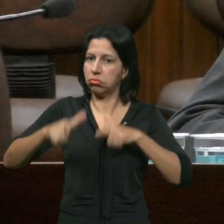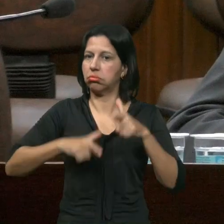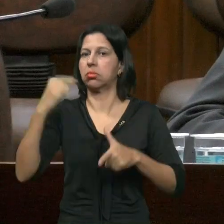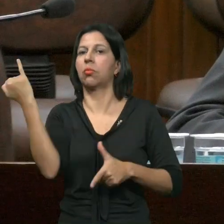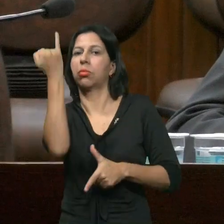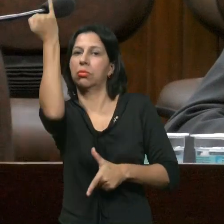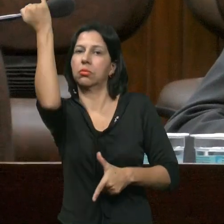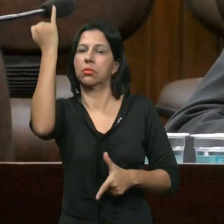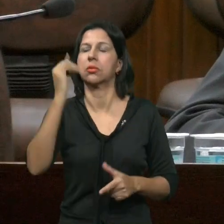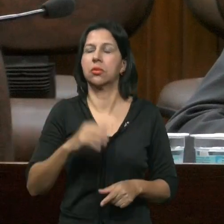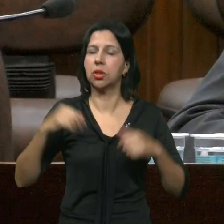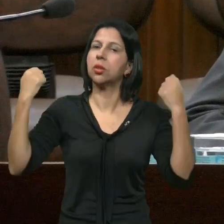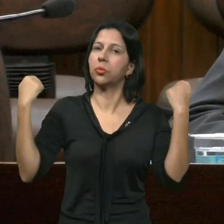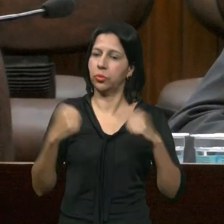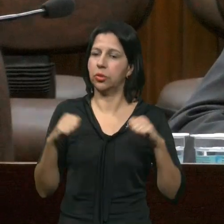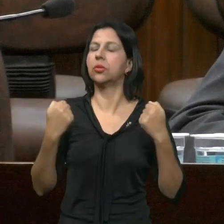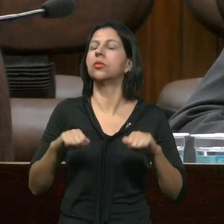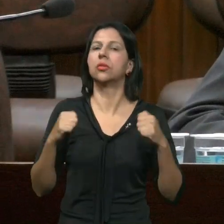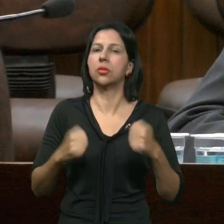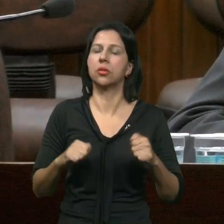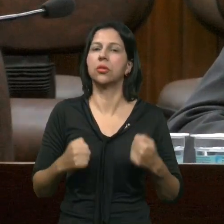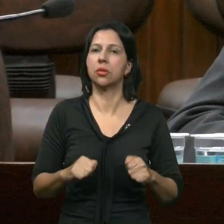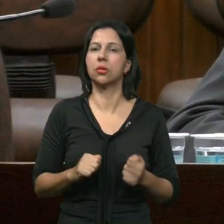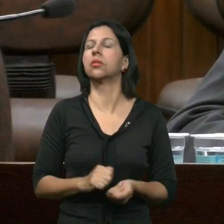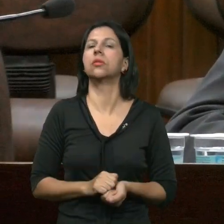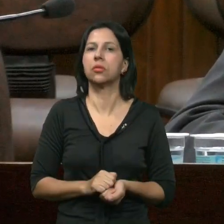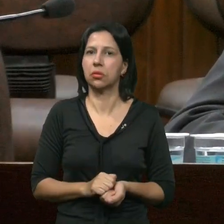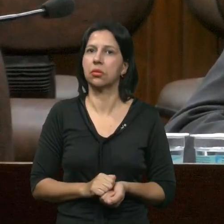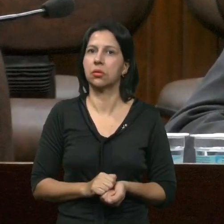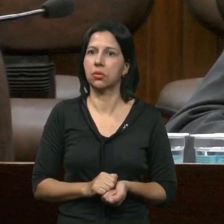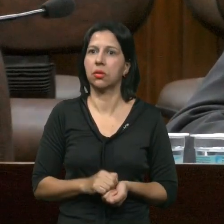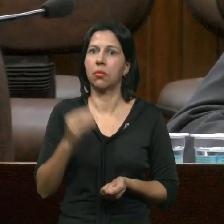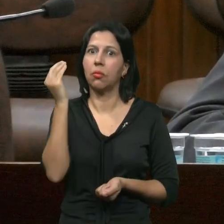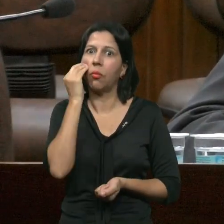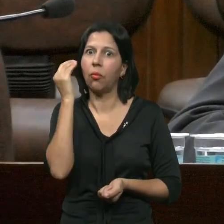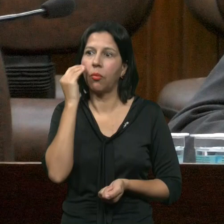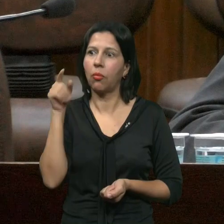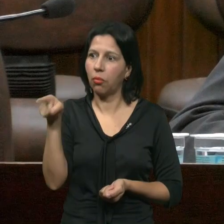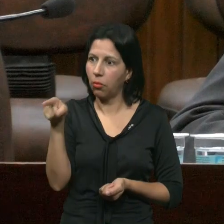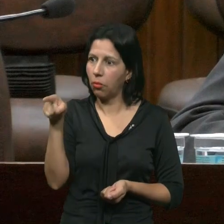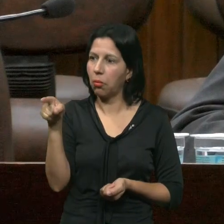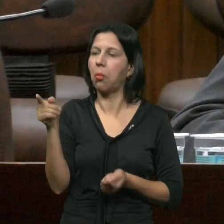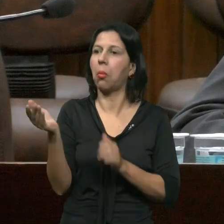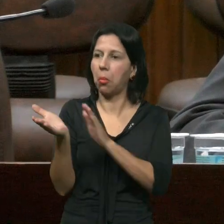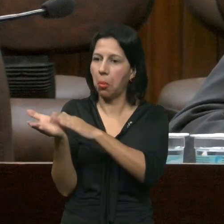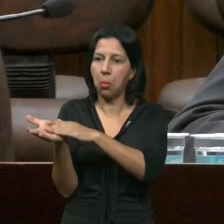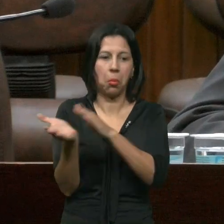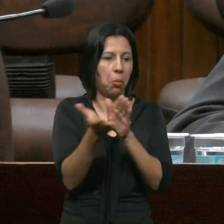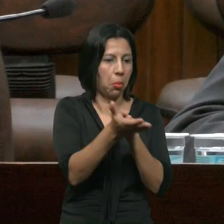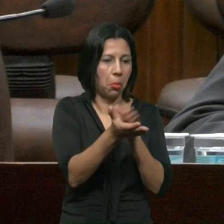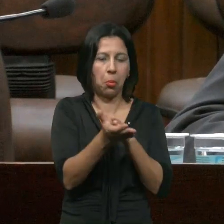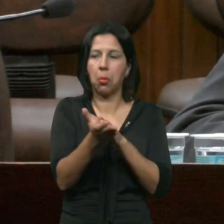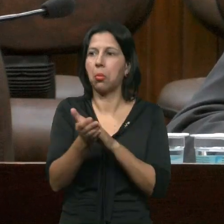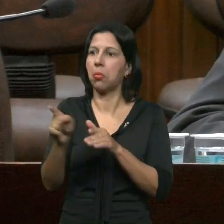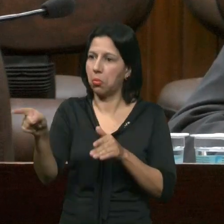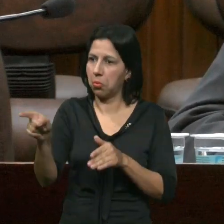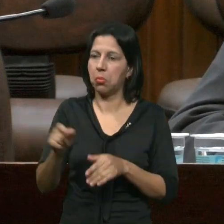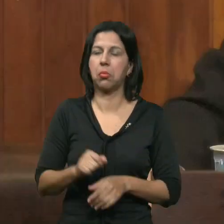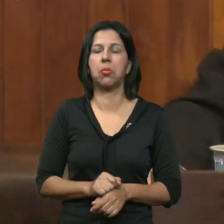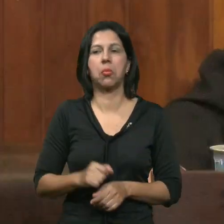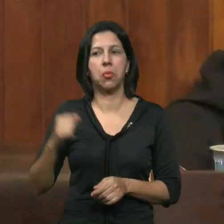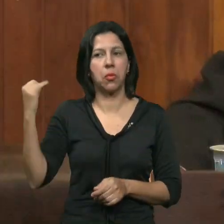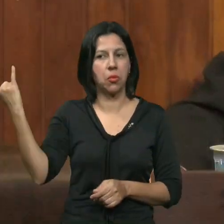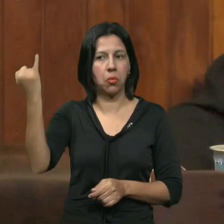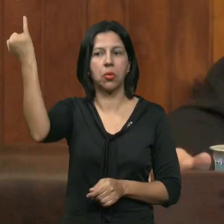Na nossa rede E que precisam Fazer Precisam ser Reconhecidos Precisam ser Valorizados Parabéns Doutor Então